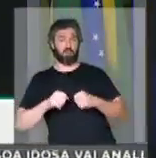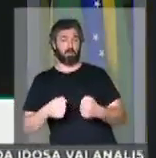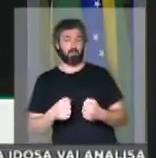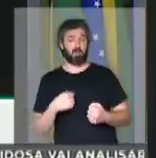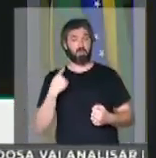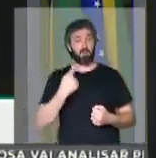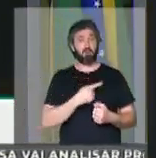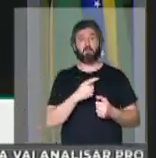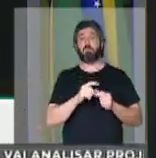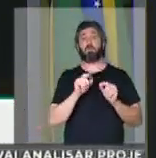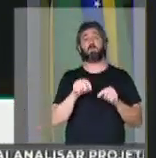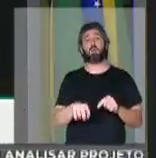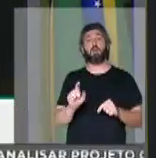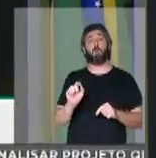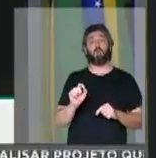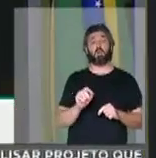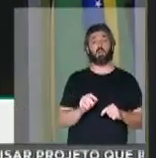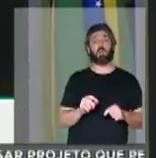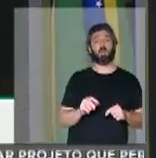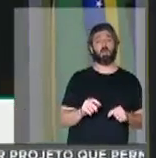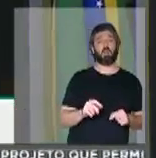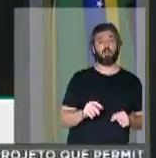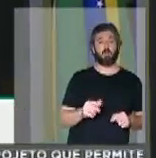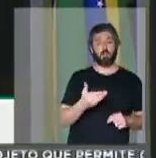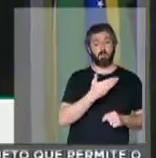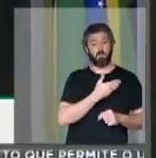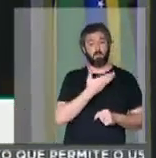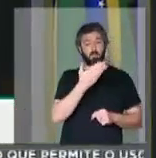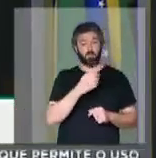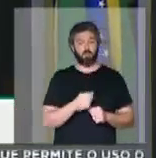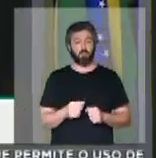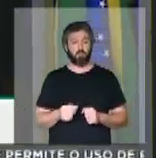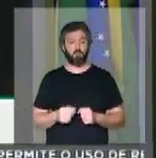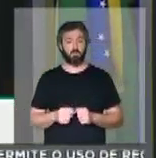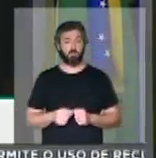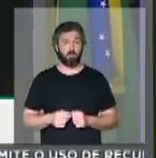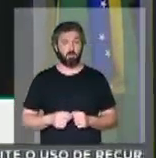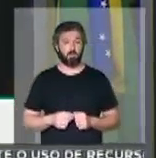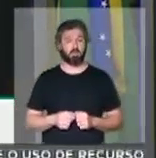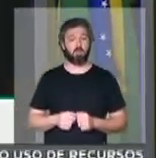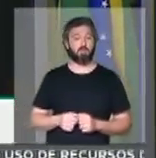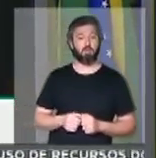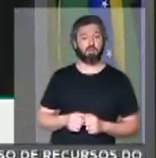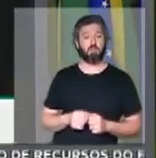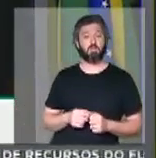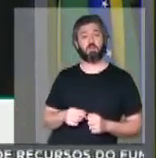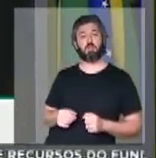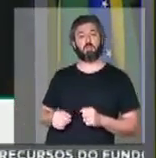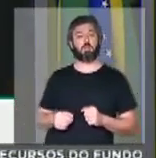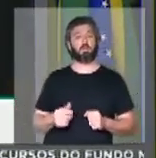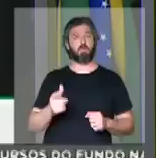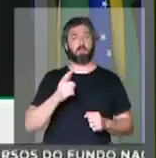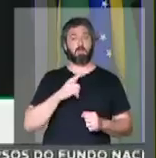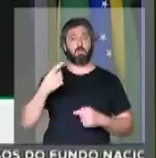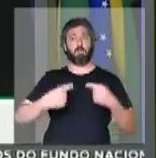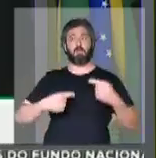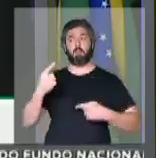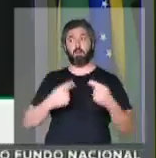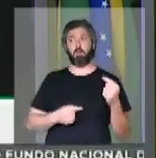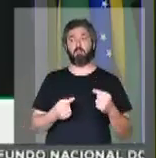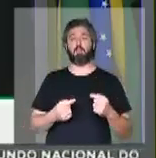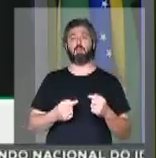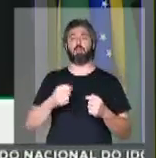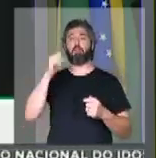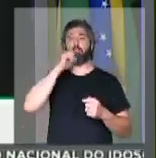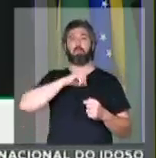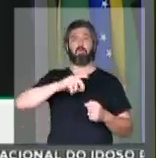nós estaremos aqui, meu amigo De Ritch, trazendo para o debate uma